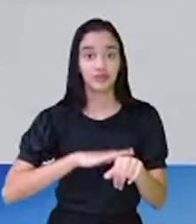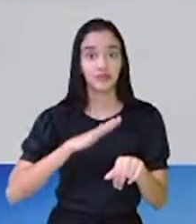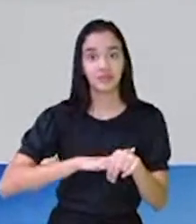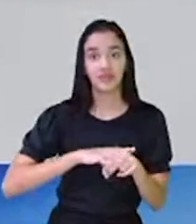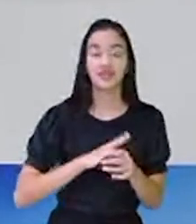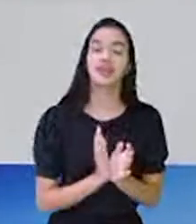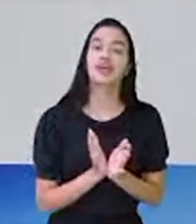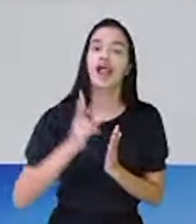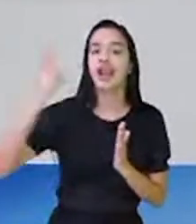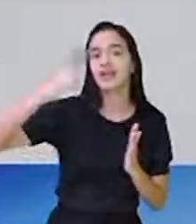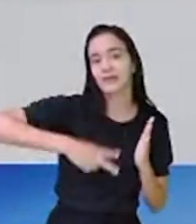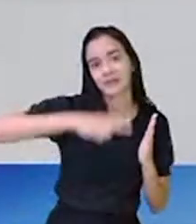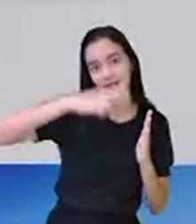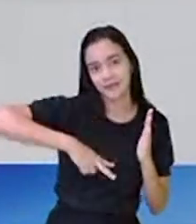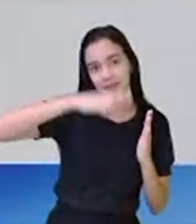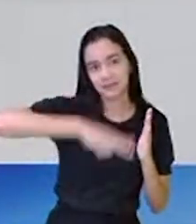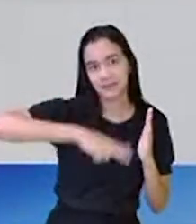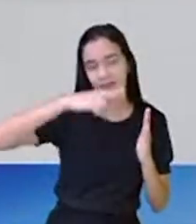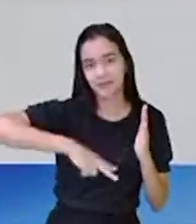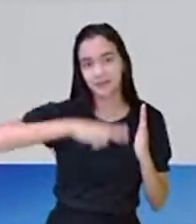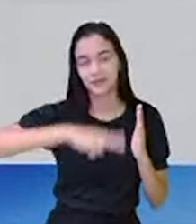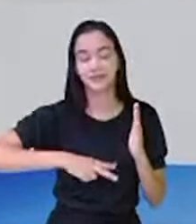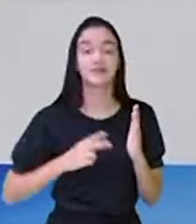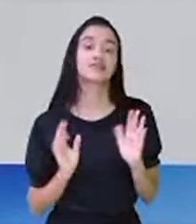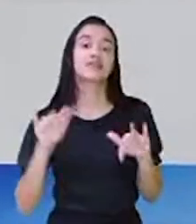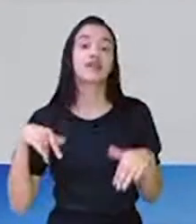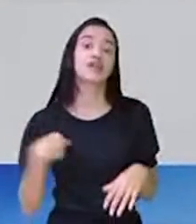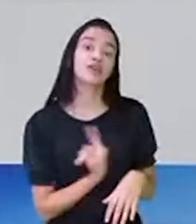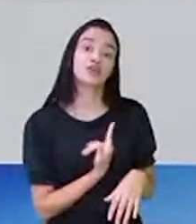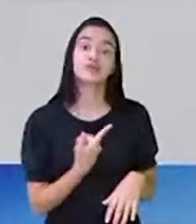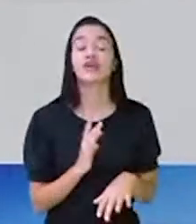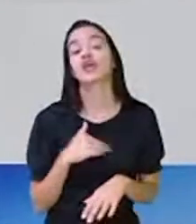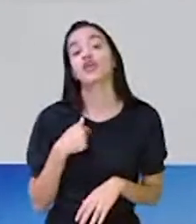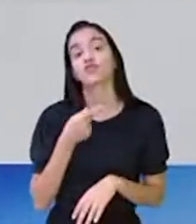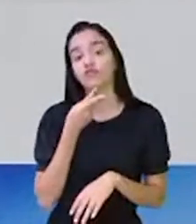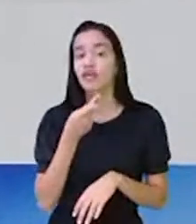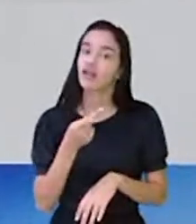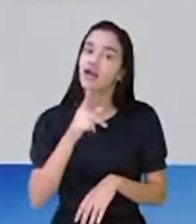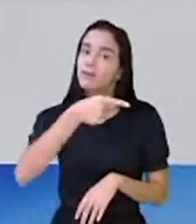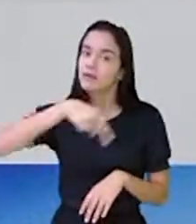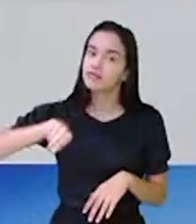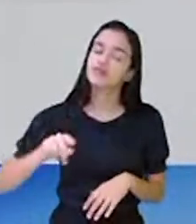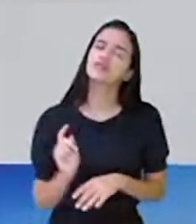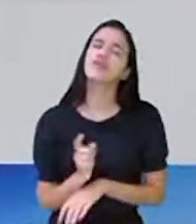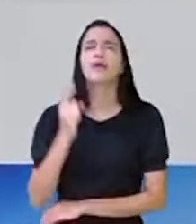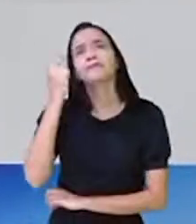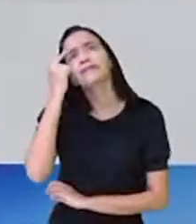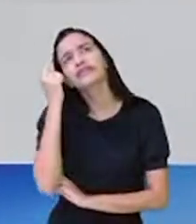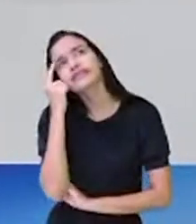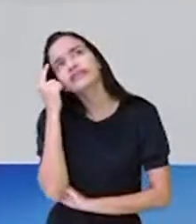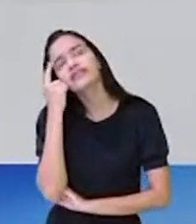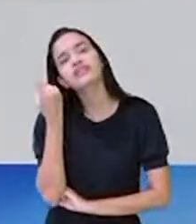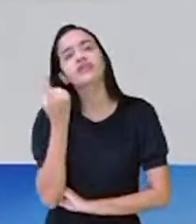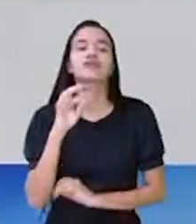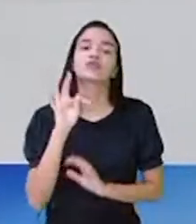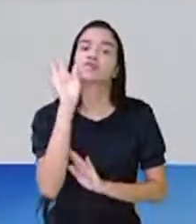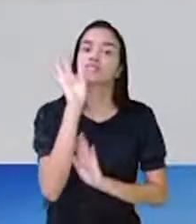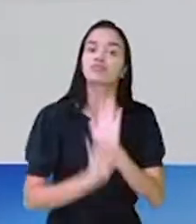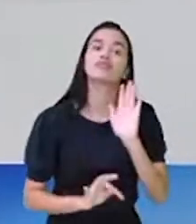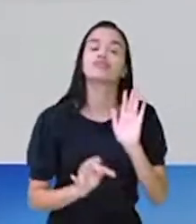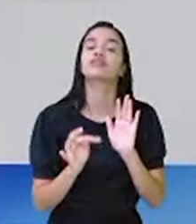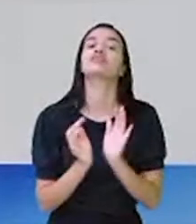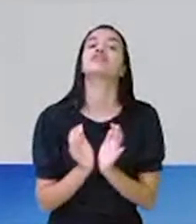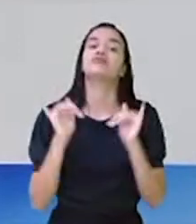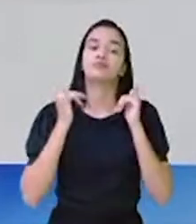da leitura. A gente, eu disse para vocês, né? Que a gente vai pensar o texto de divulgação